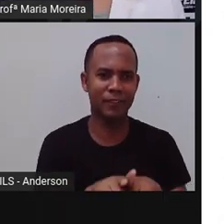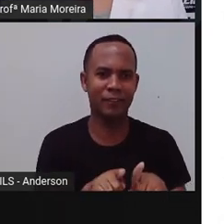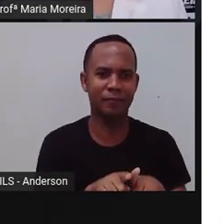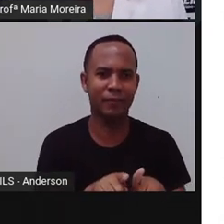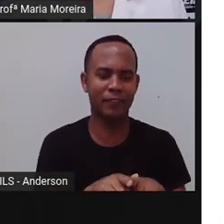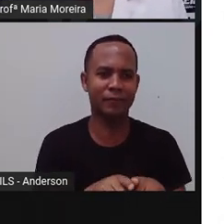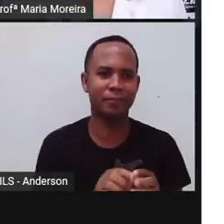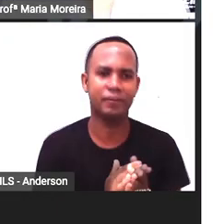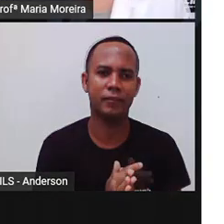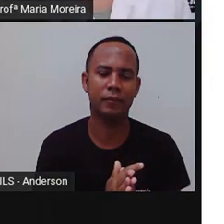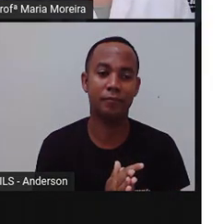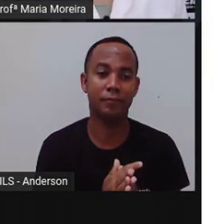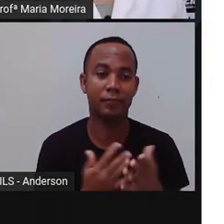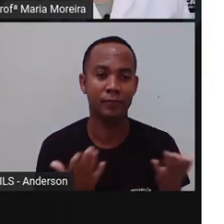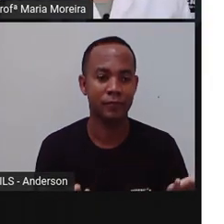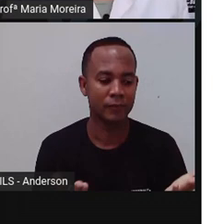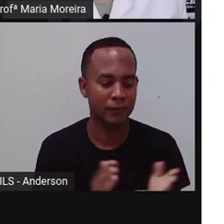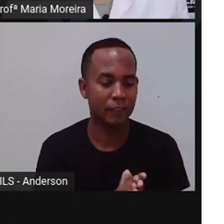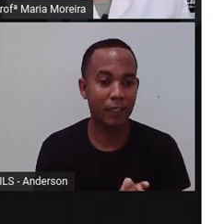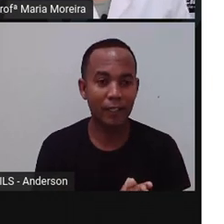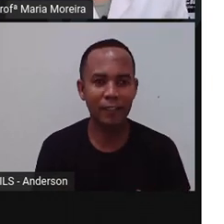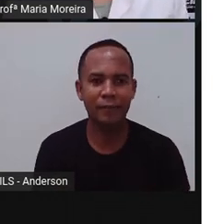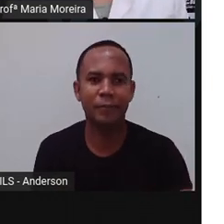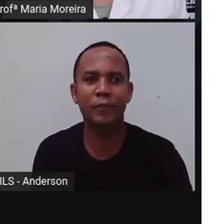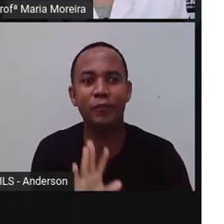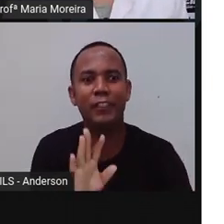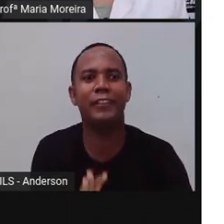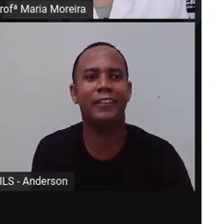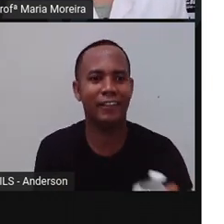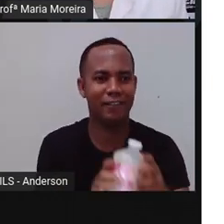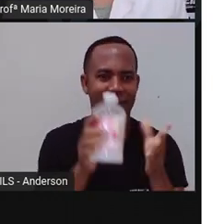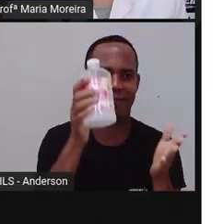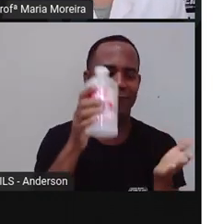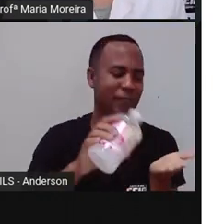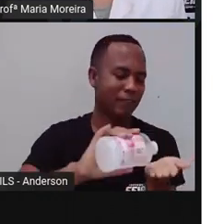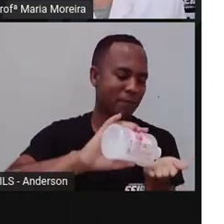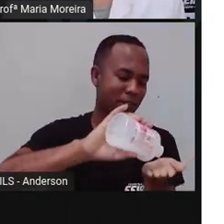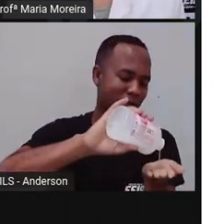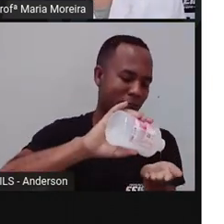Pois é. Vamos lá? Por fim, né? Nosso final de aula aí.